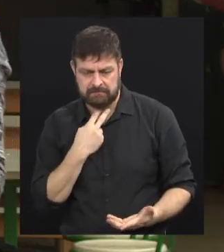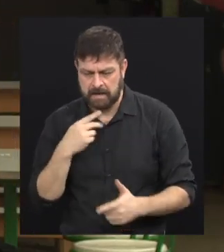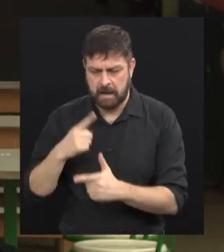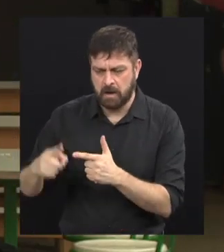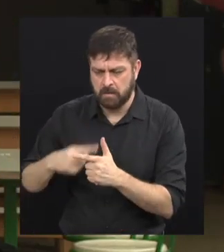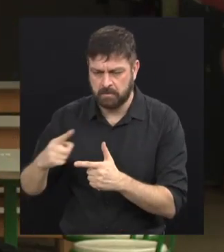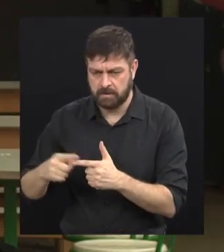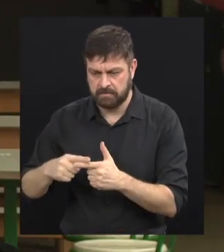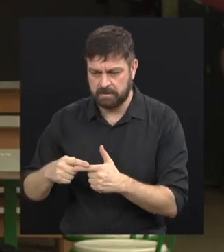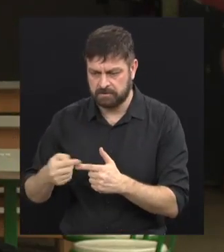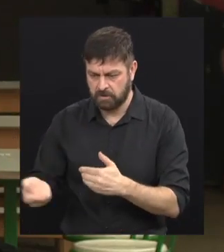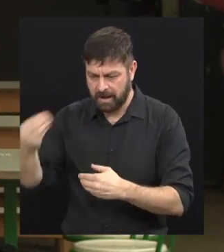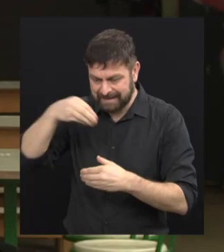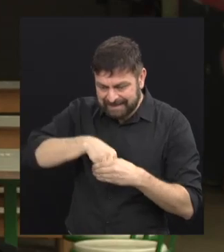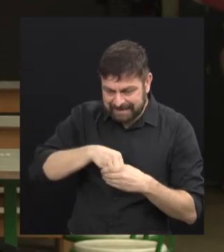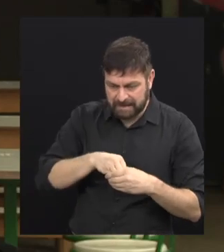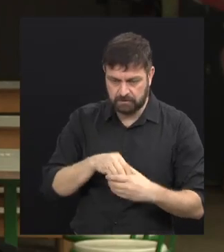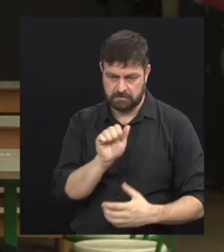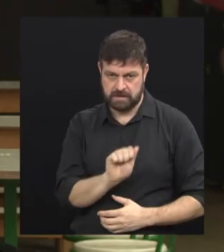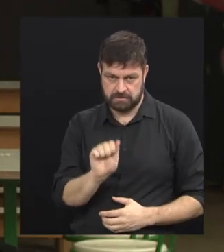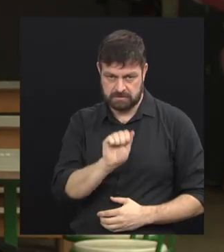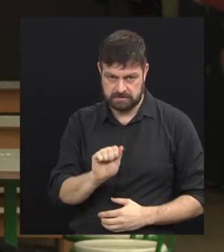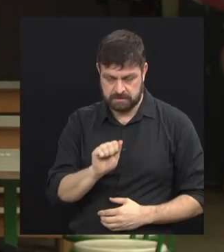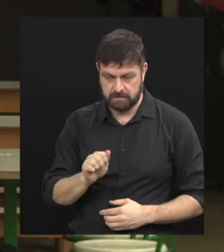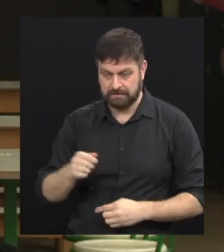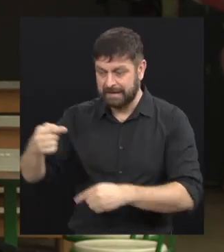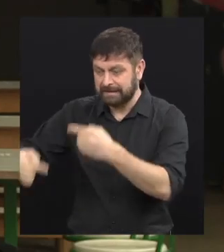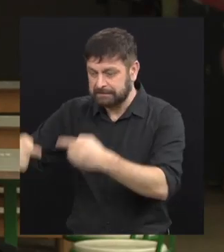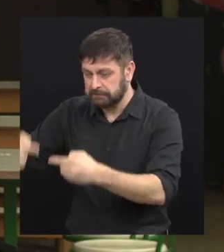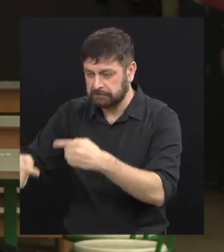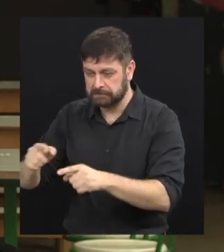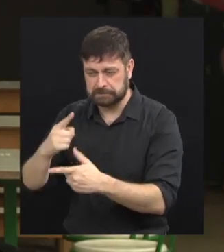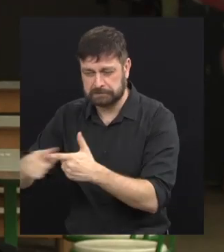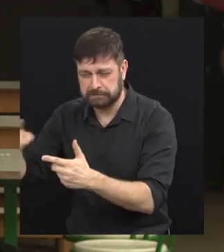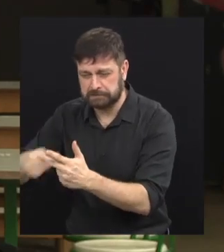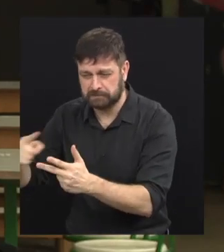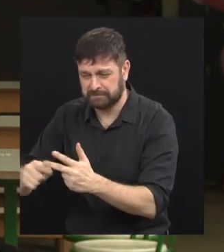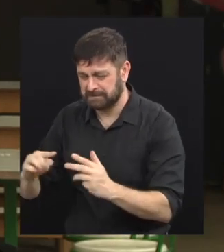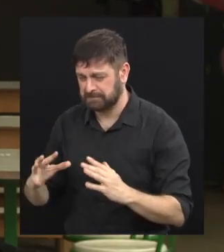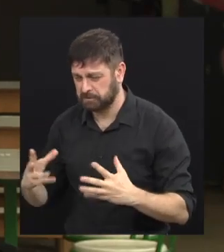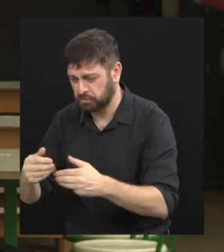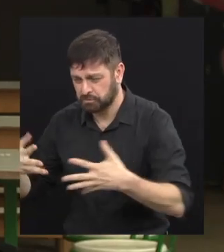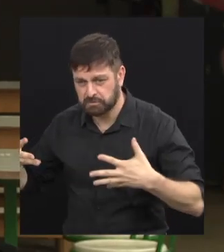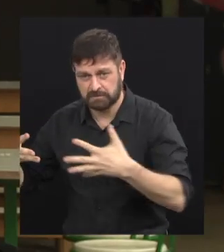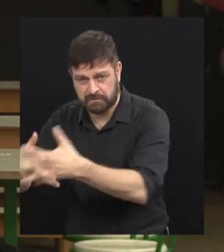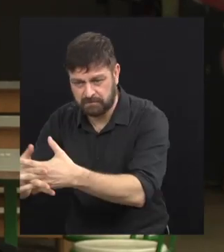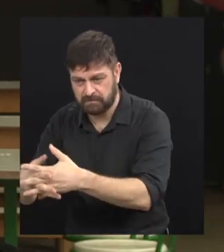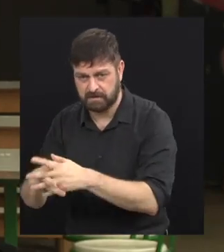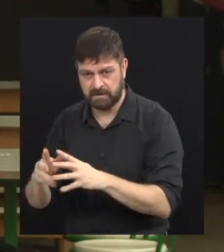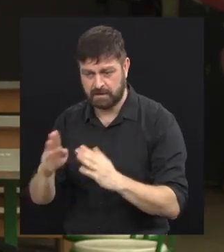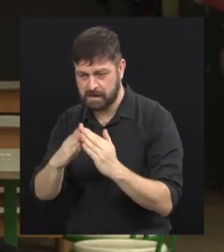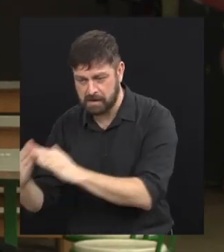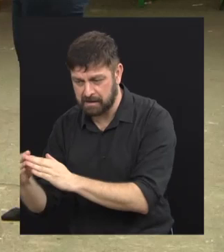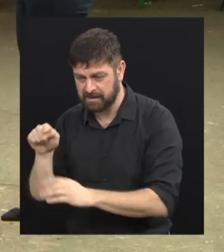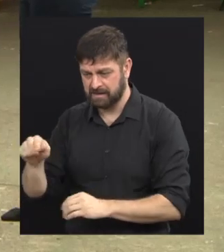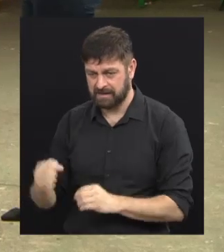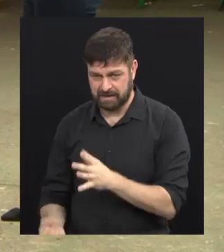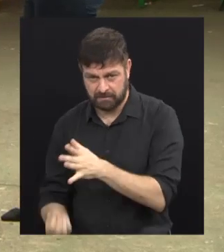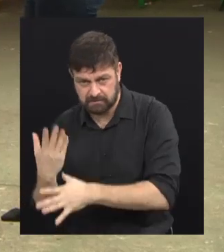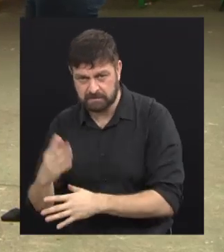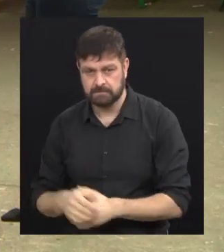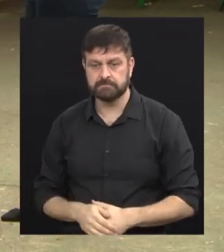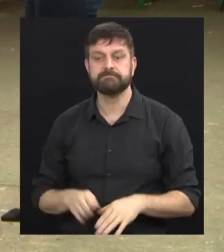questões da porta para dentro, é preciso se preocupar com tudo que é discutido na comunidade, todos os conflitos e problemas que tem nas comunidades, ao redor de vocês?